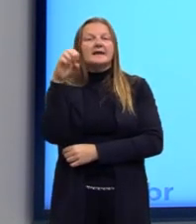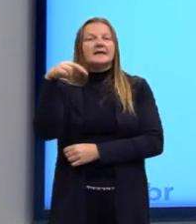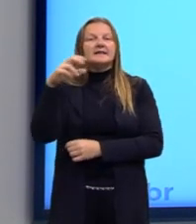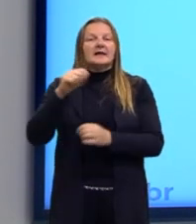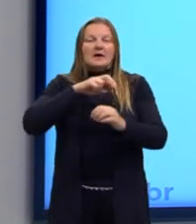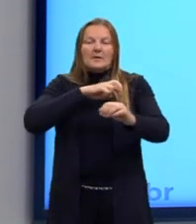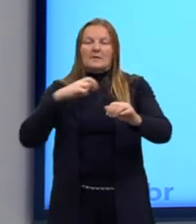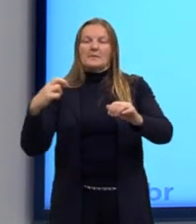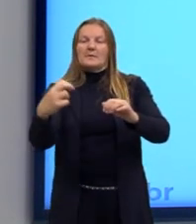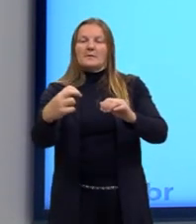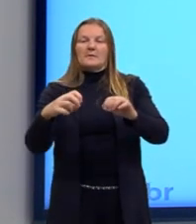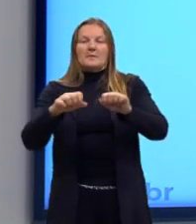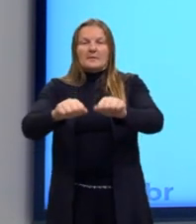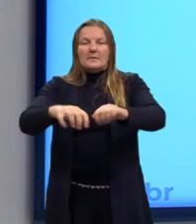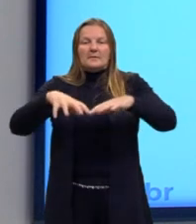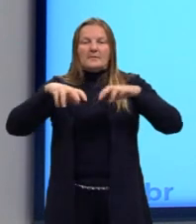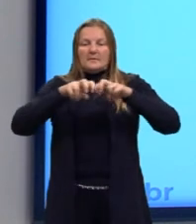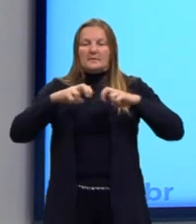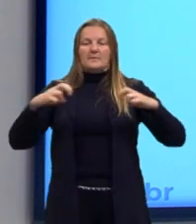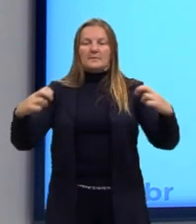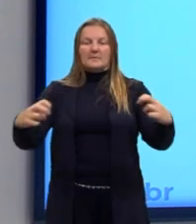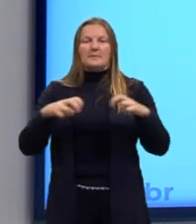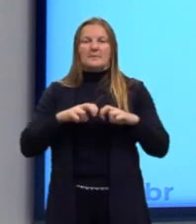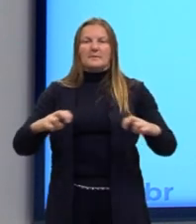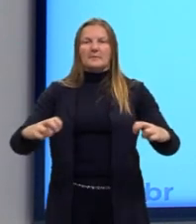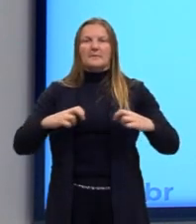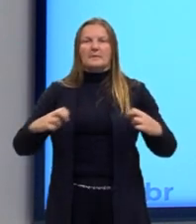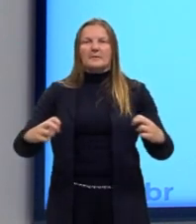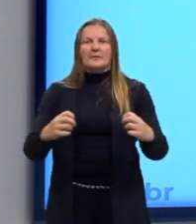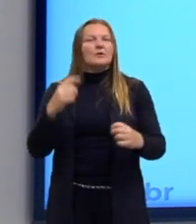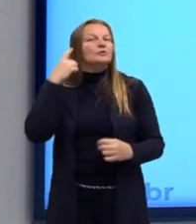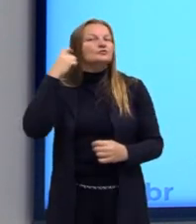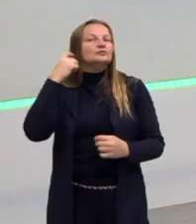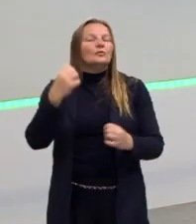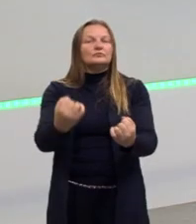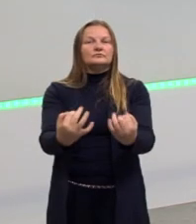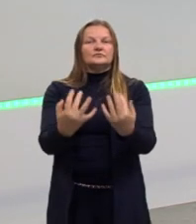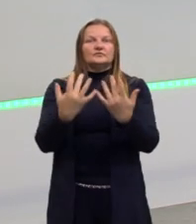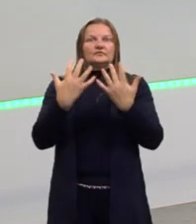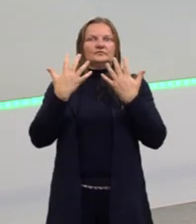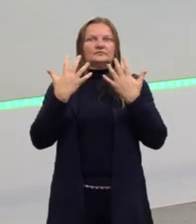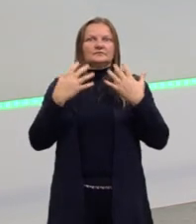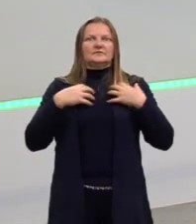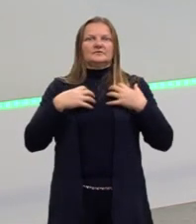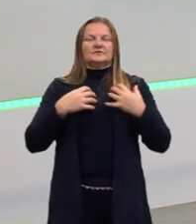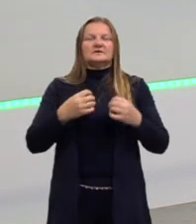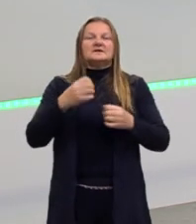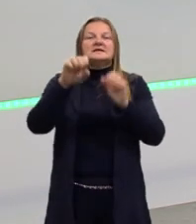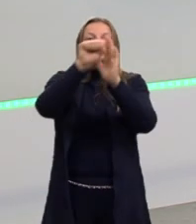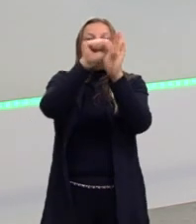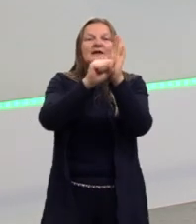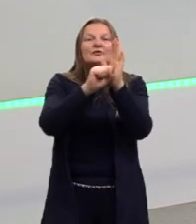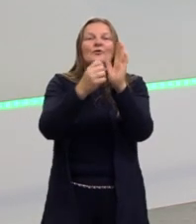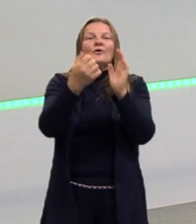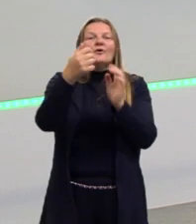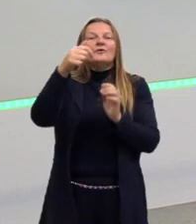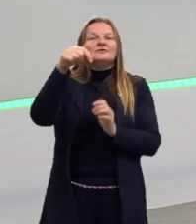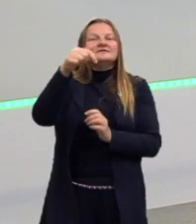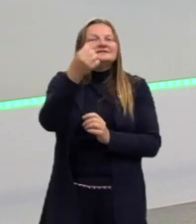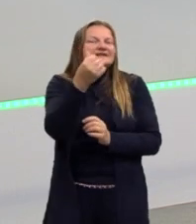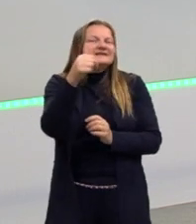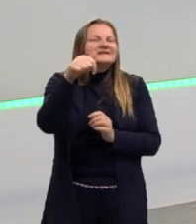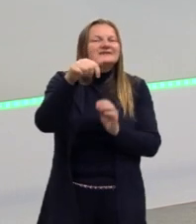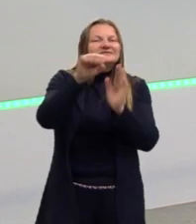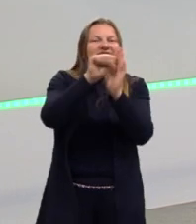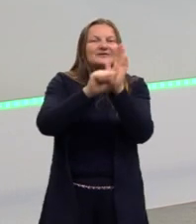a melhor propagação do som. Vocês imaginem que 5, 6, 7 séculos antes de Cristo não havia de